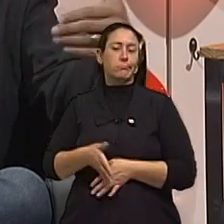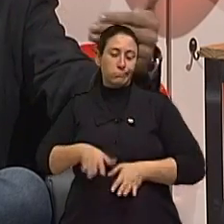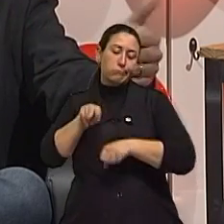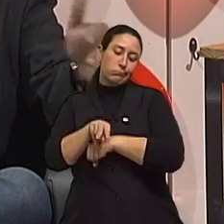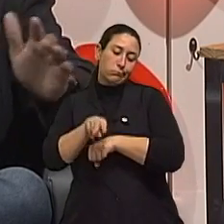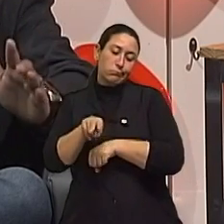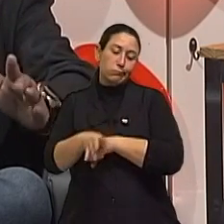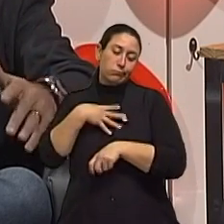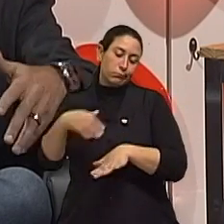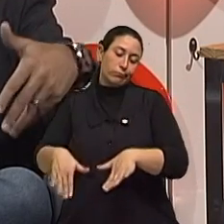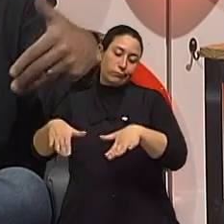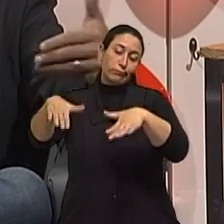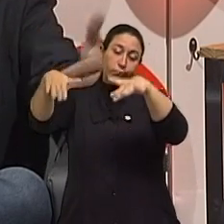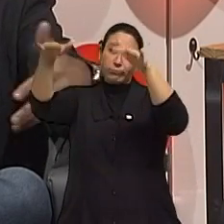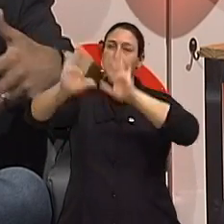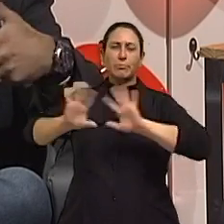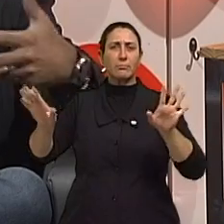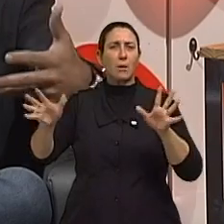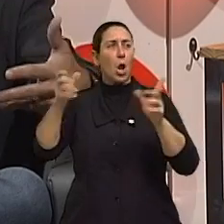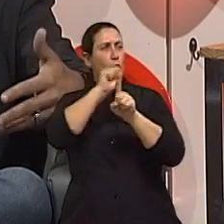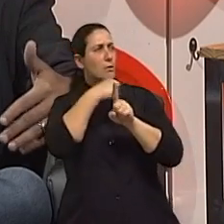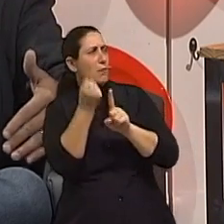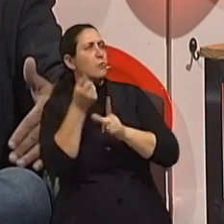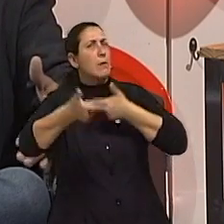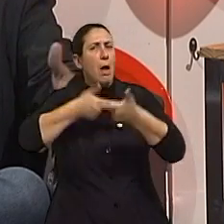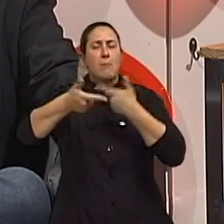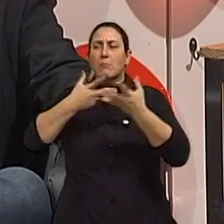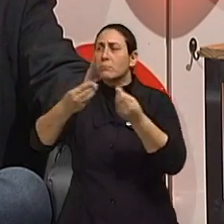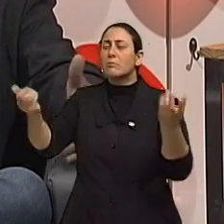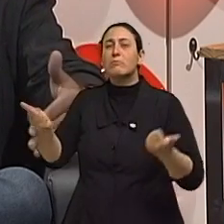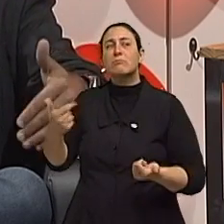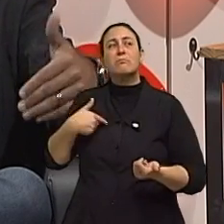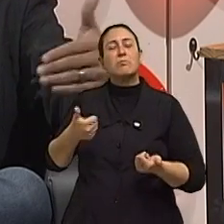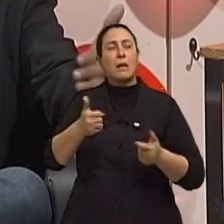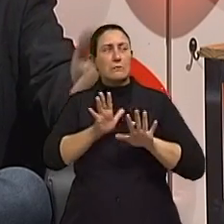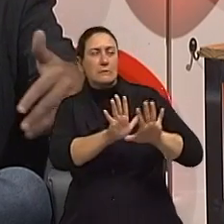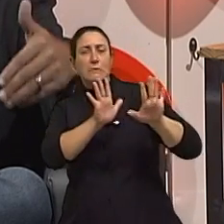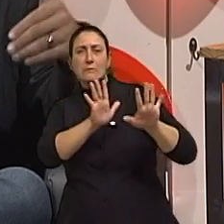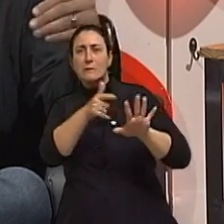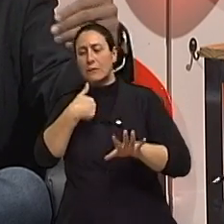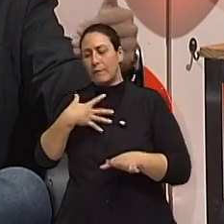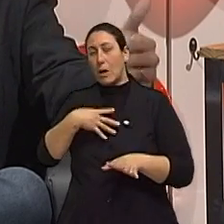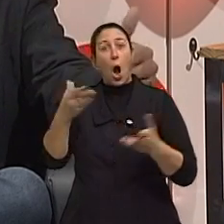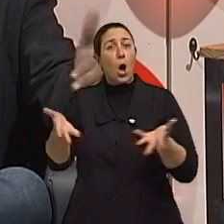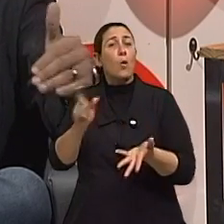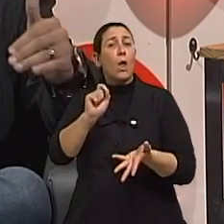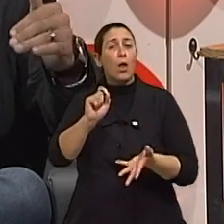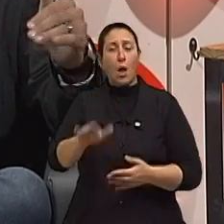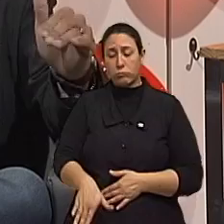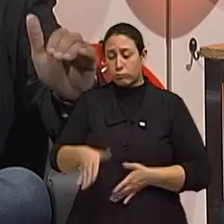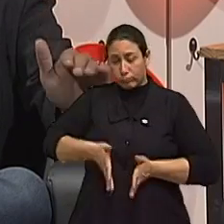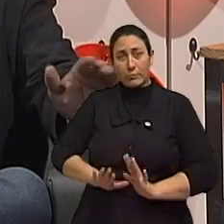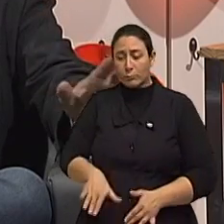ia cuidando dos filhos e tudo bem. Hoje é a sociedade com mais trabalho, mais coisa. Então, tu vai delegando. É para a creche, é para os avós.